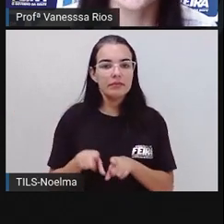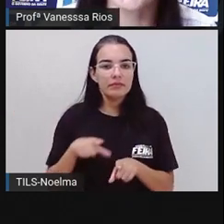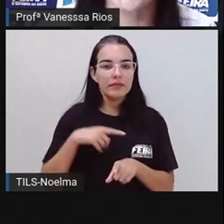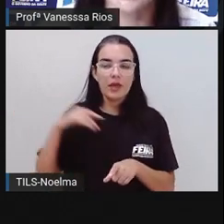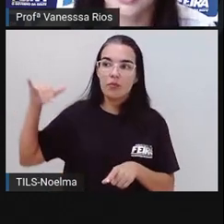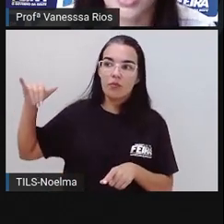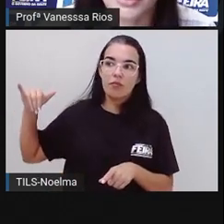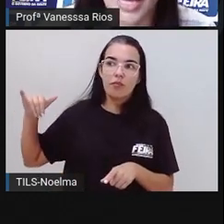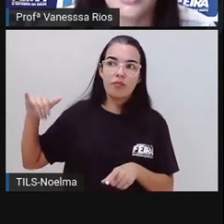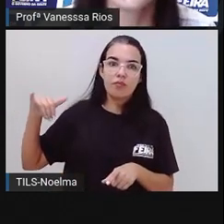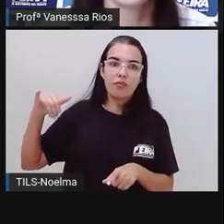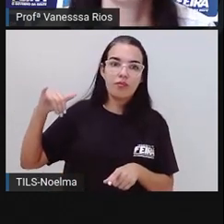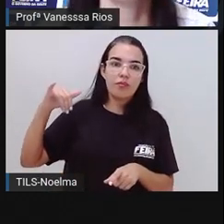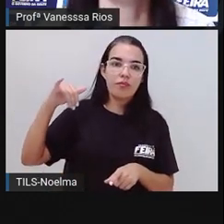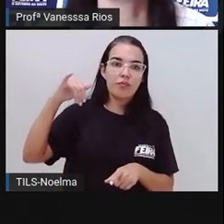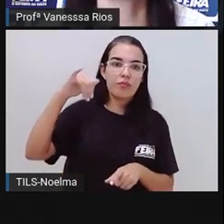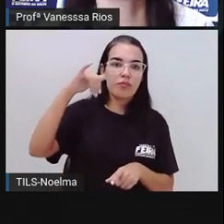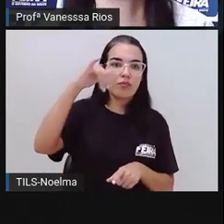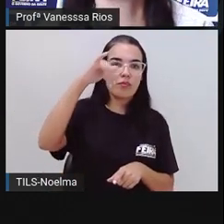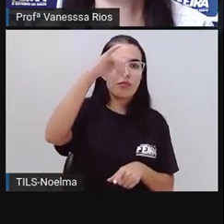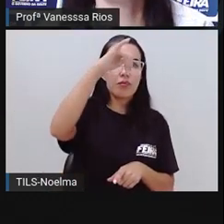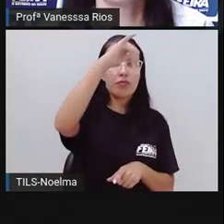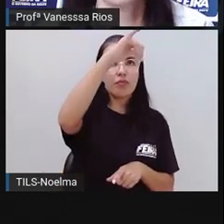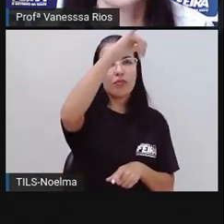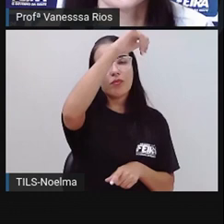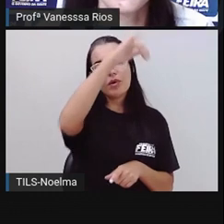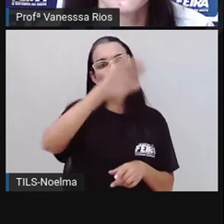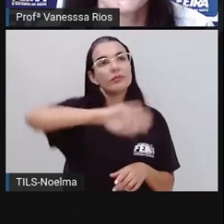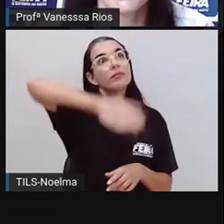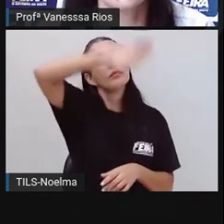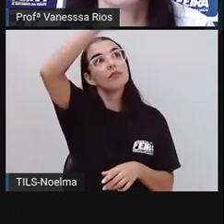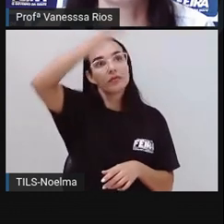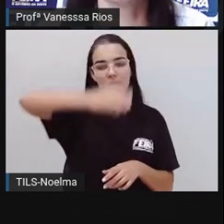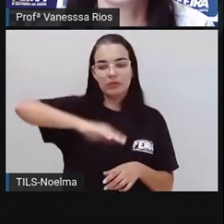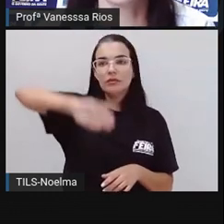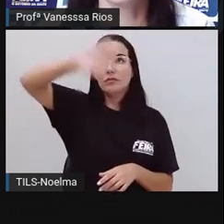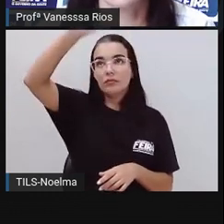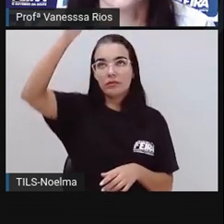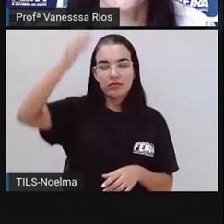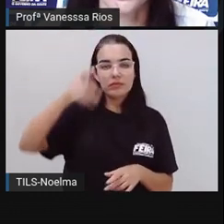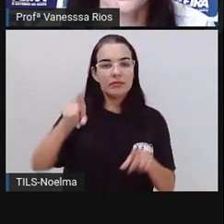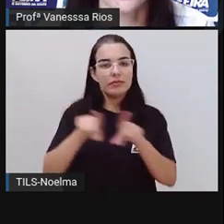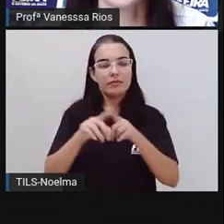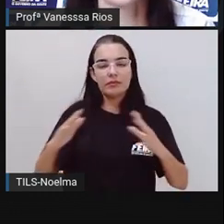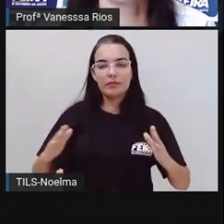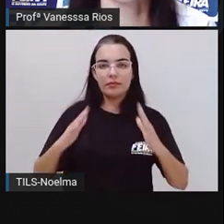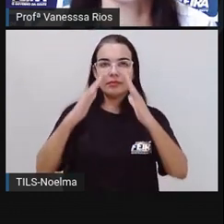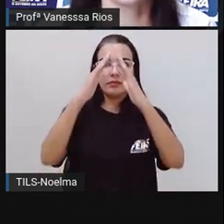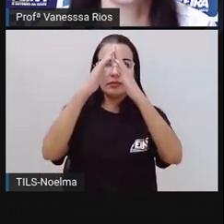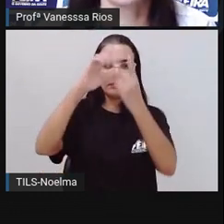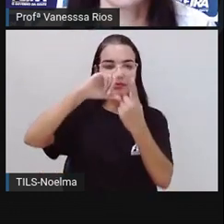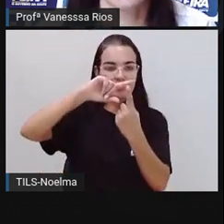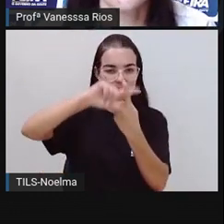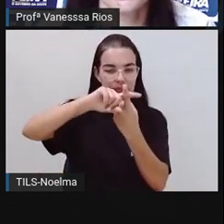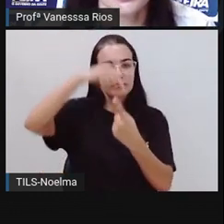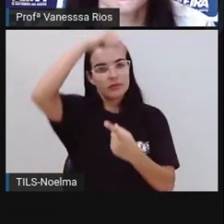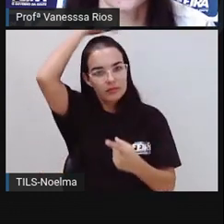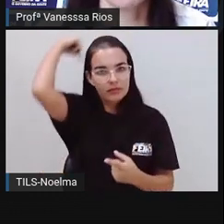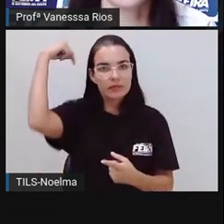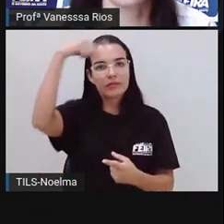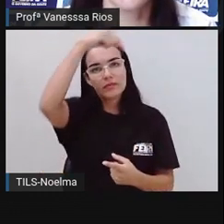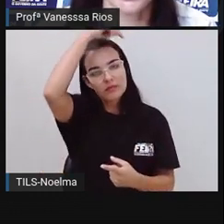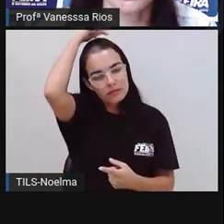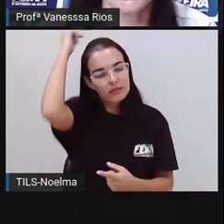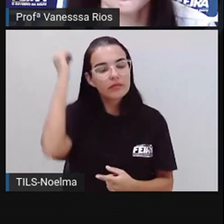voo de Asa Delta no Morro de São José. Lá também tem a igreja, né, que homenageia aí São José,